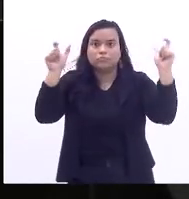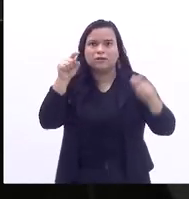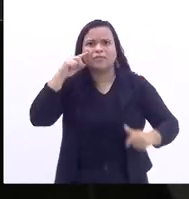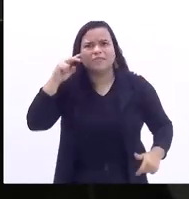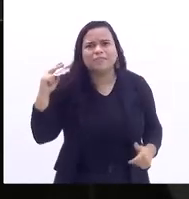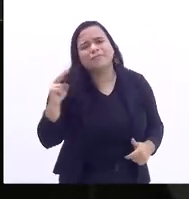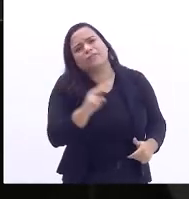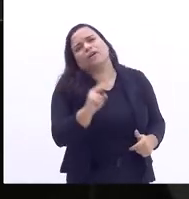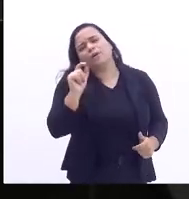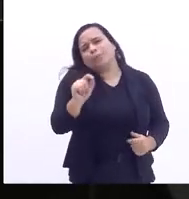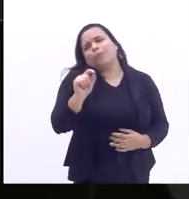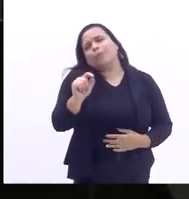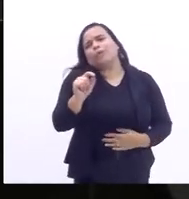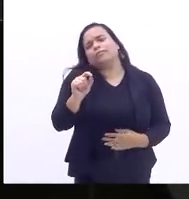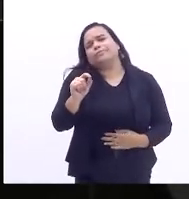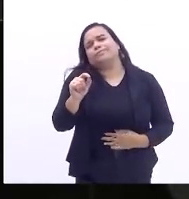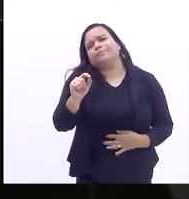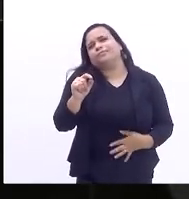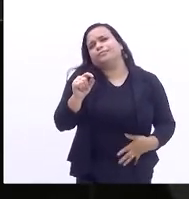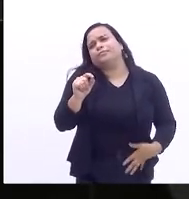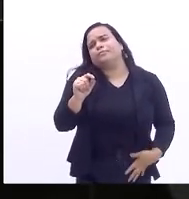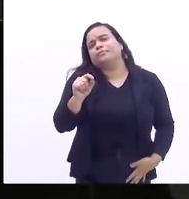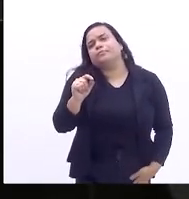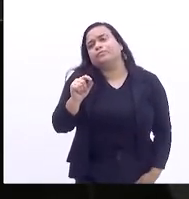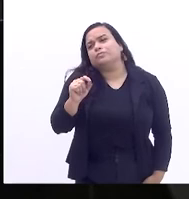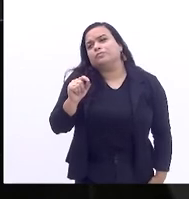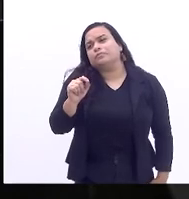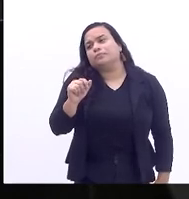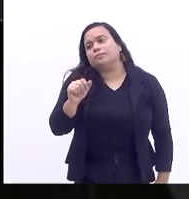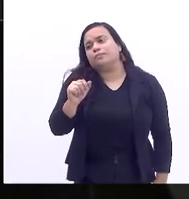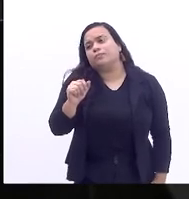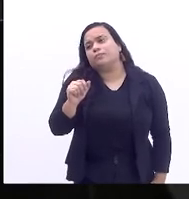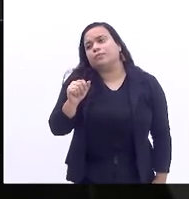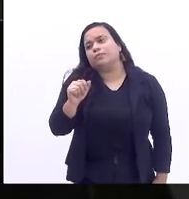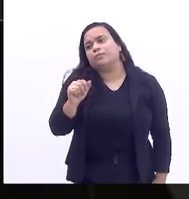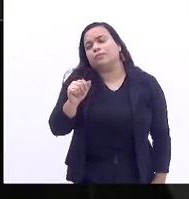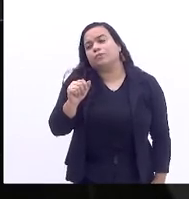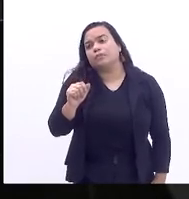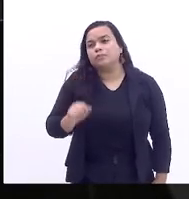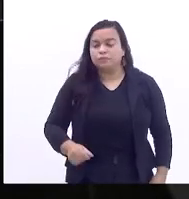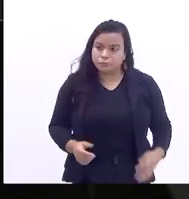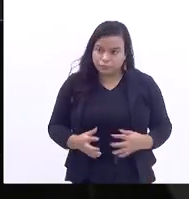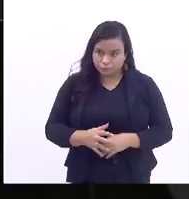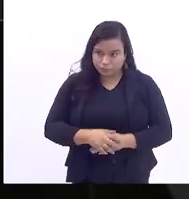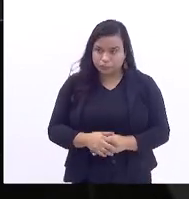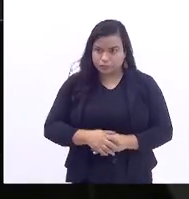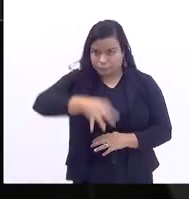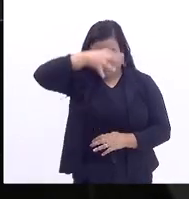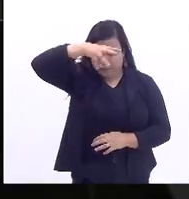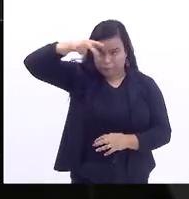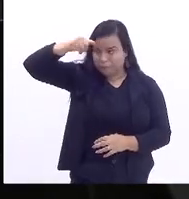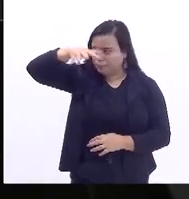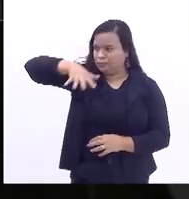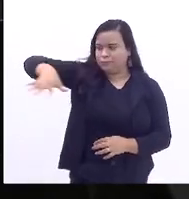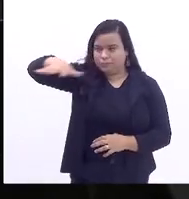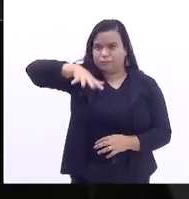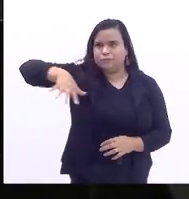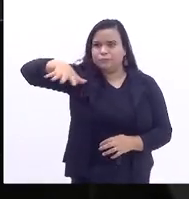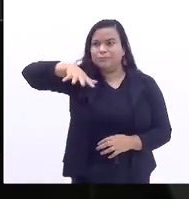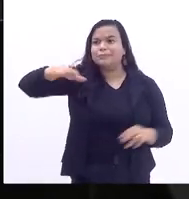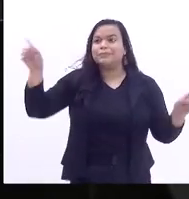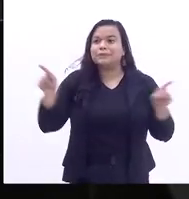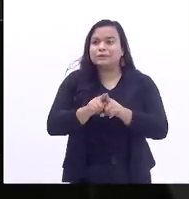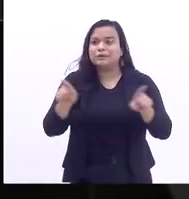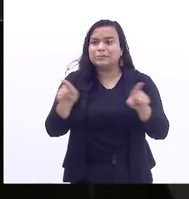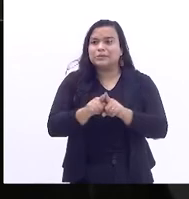verificar como a região amazônica e os